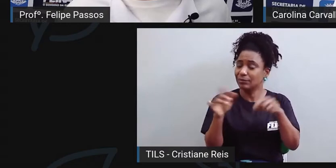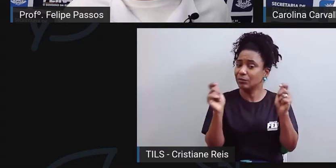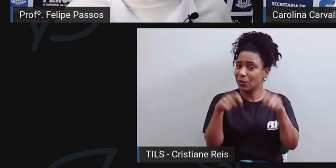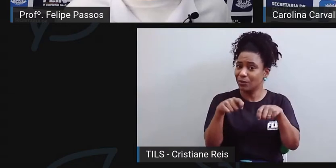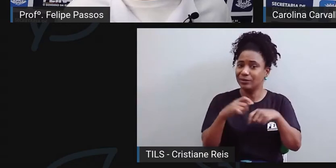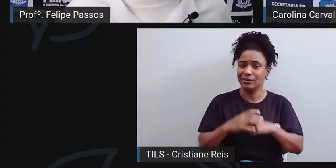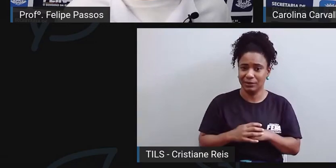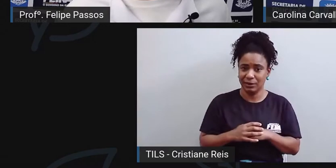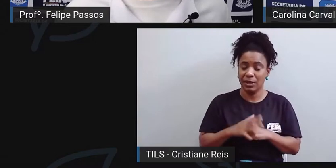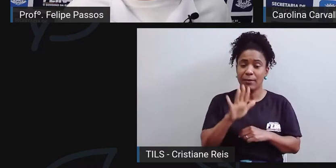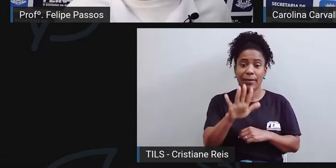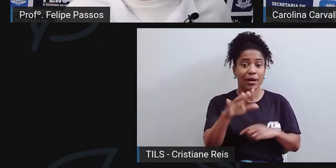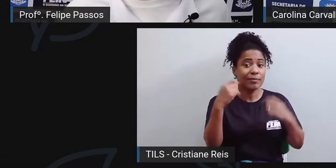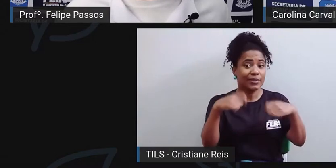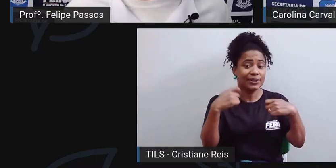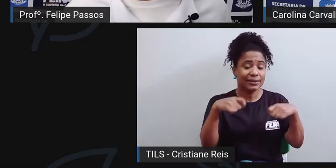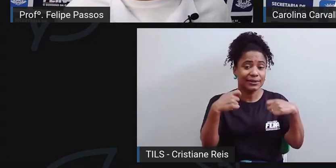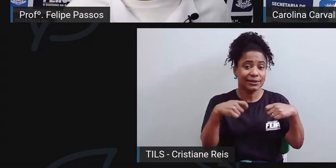Por quê?